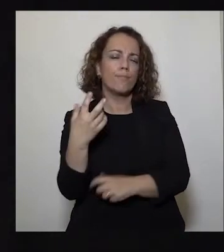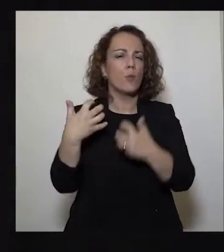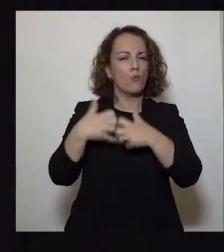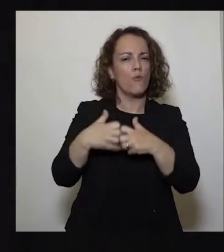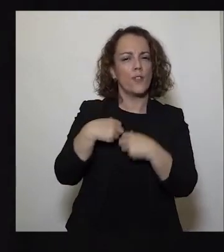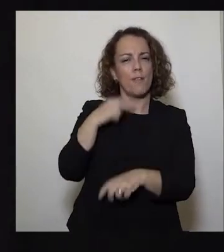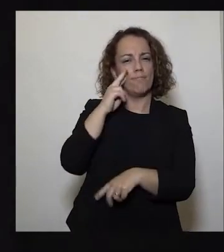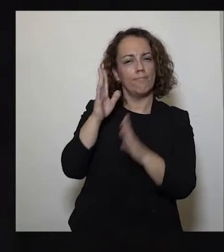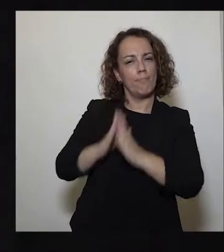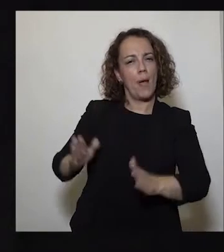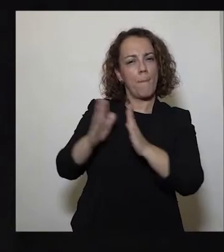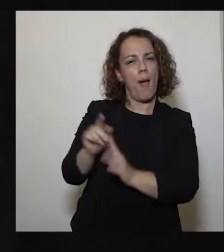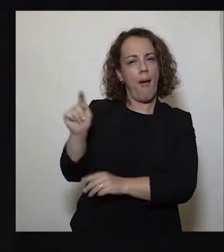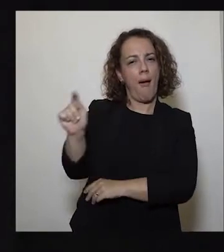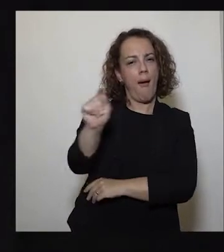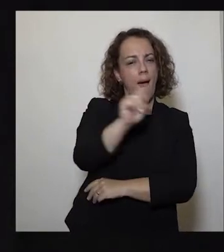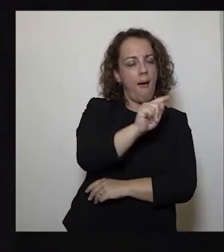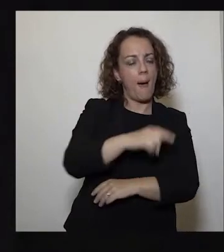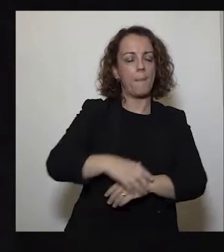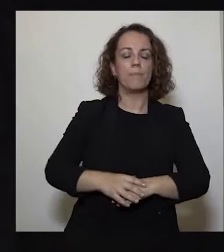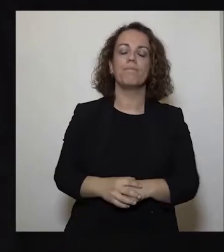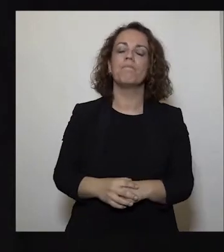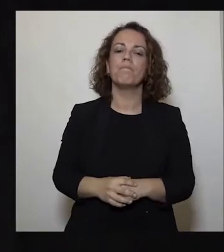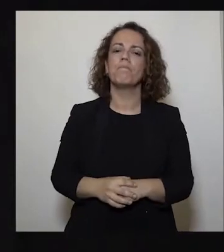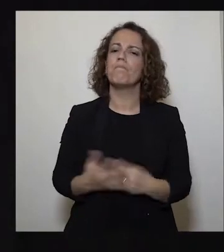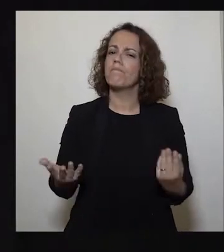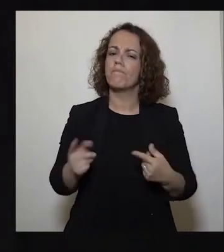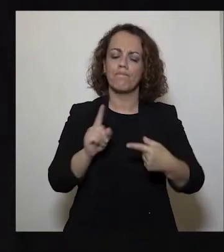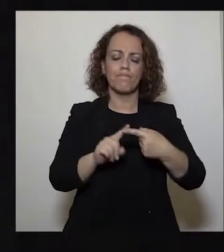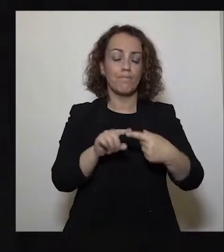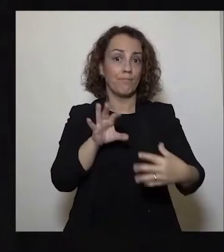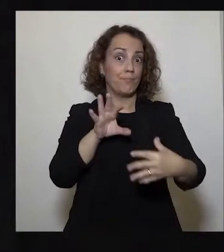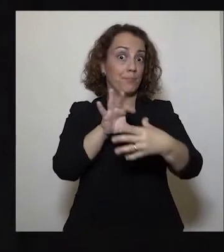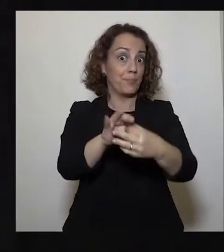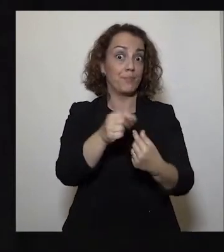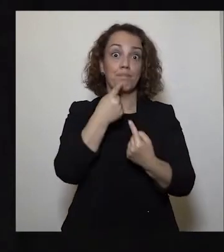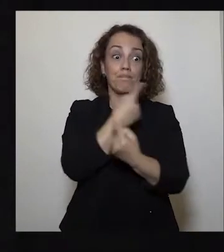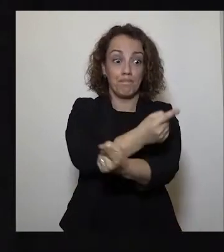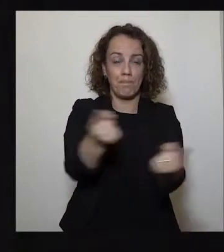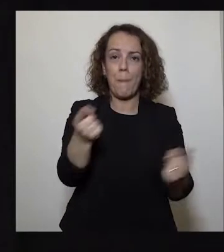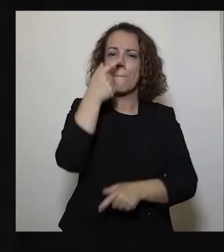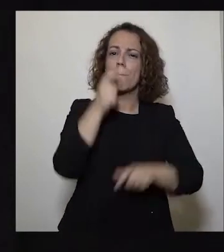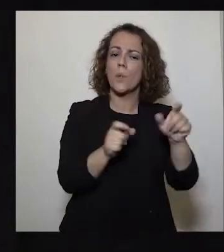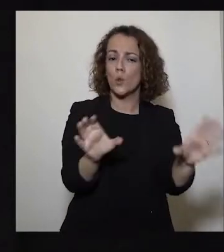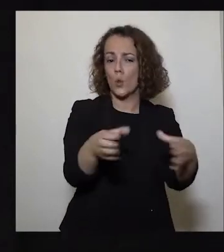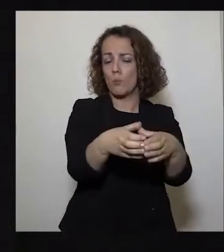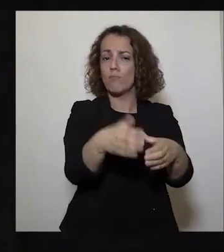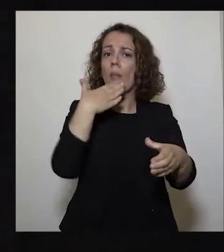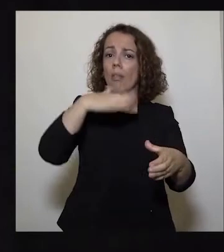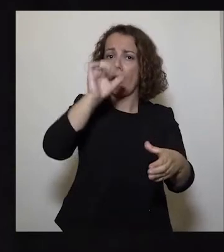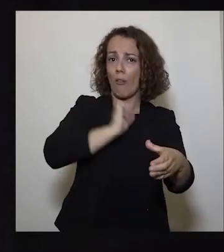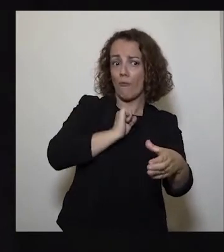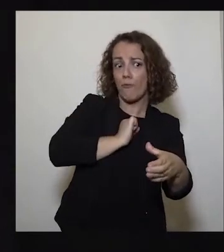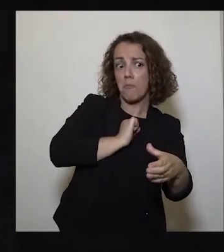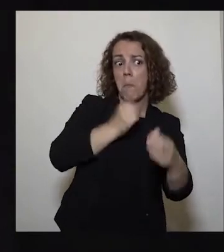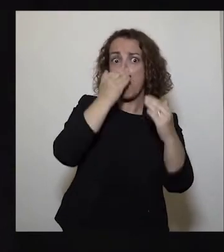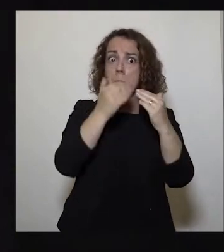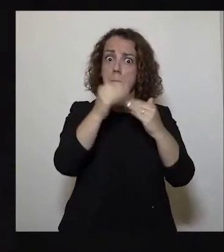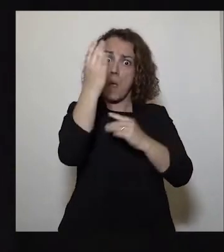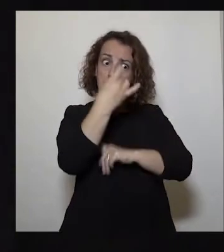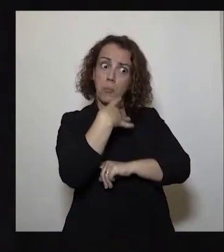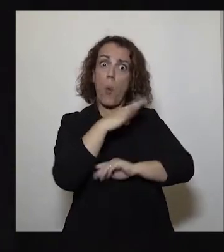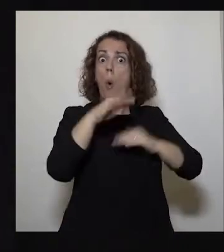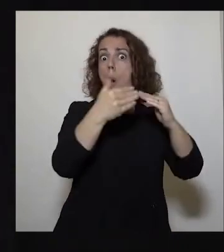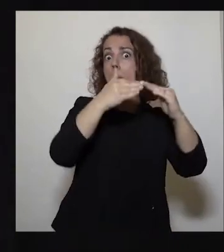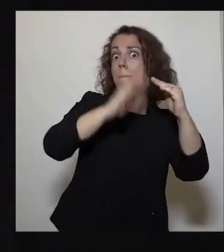vejo suscitar. Uma palavra para os da minha idade, ou acima dela, ou mesmo abaixo